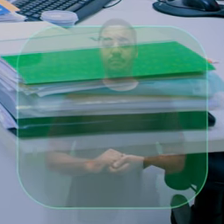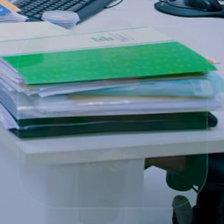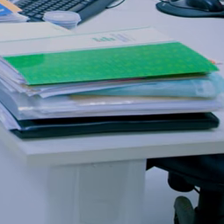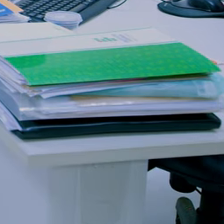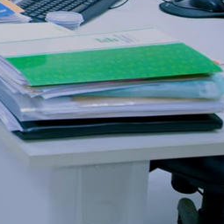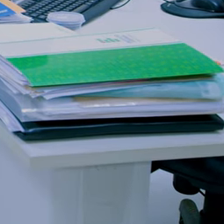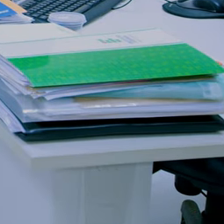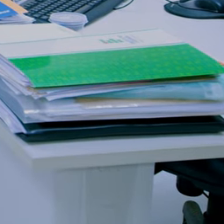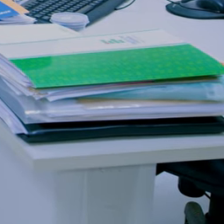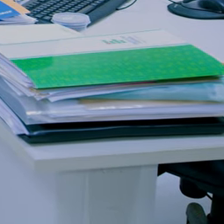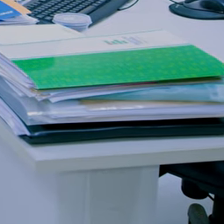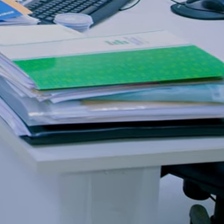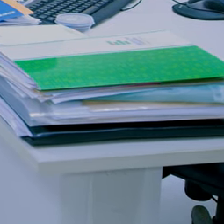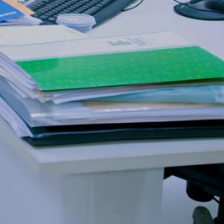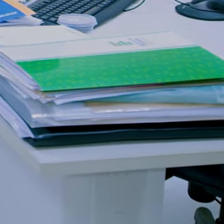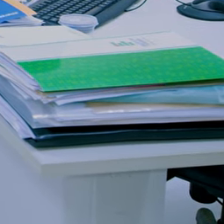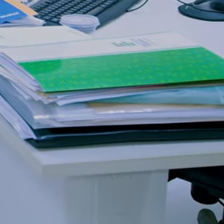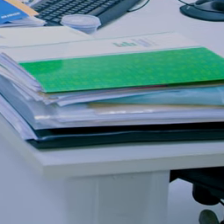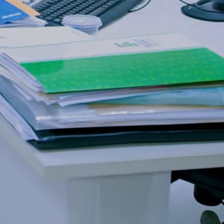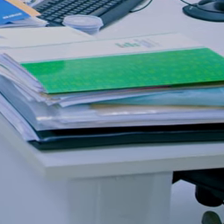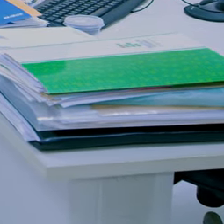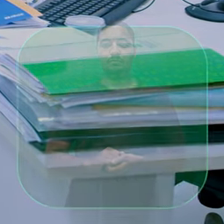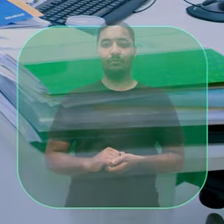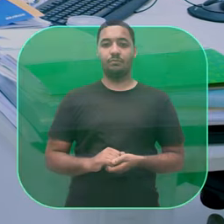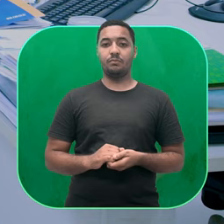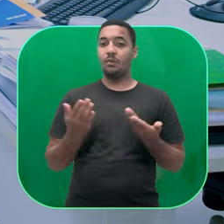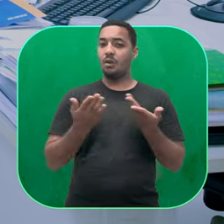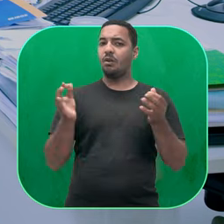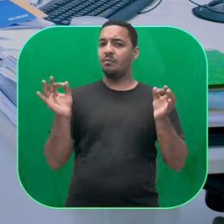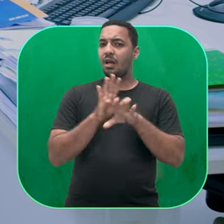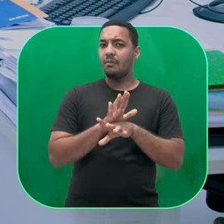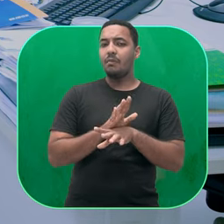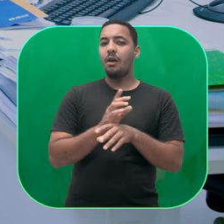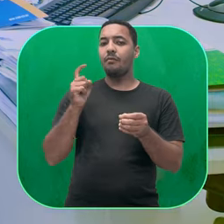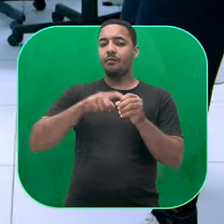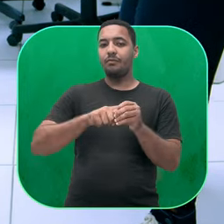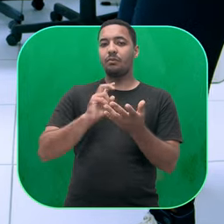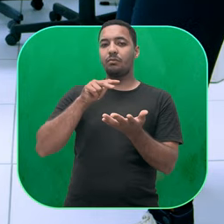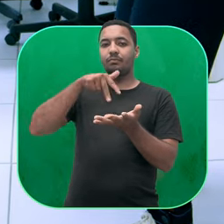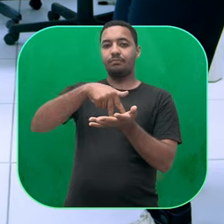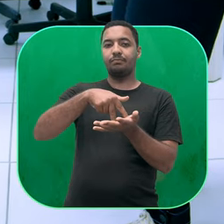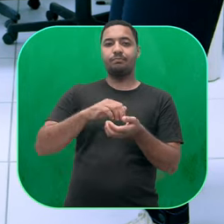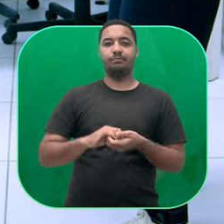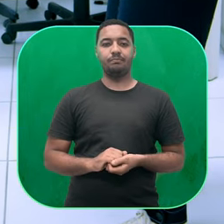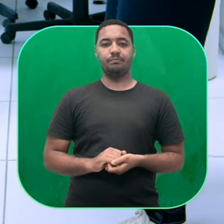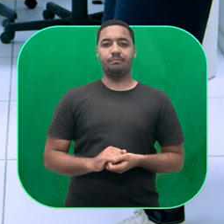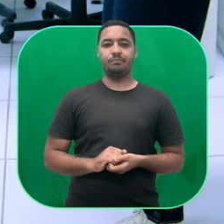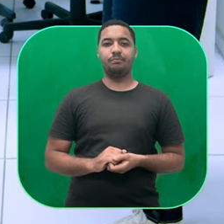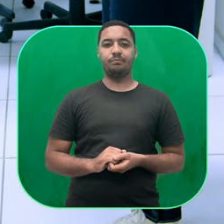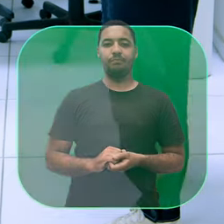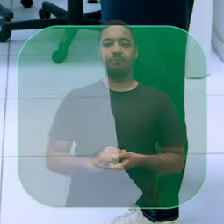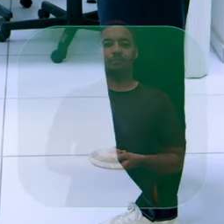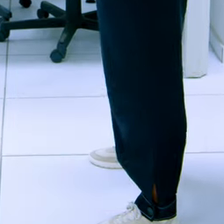dedos da mão e extenda os seus braços à frente do corpo. Esconda a cabeça entre os braços e arredonde a sua coluna. Para finalizar, faça o caminho